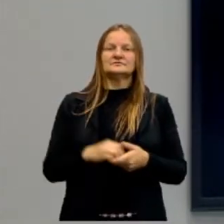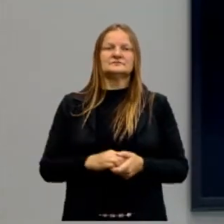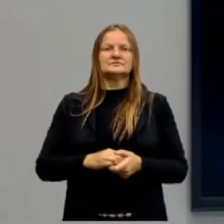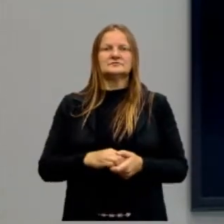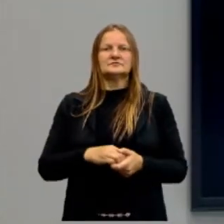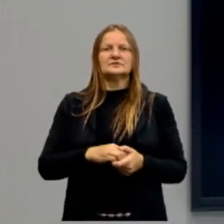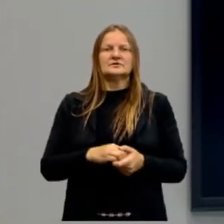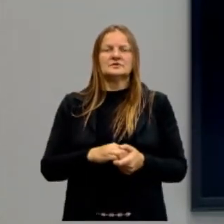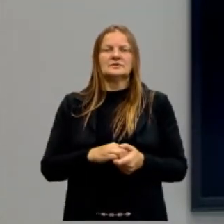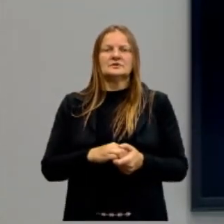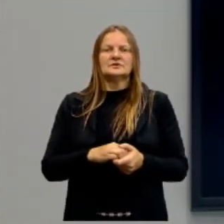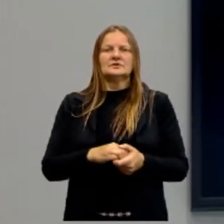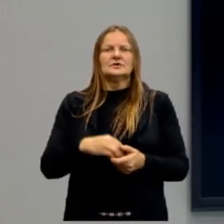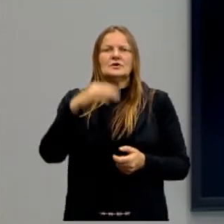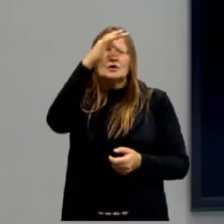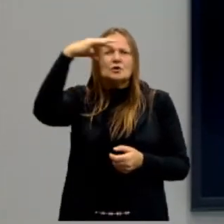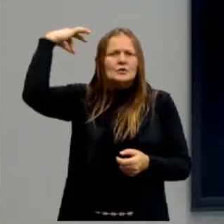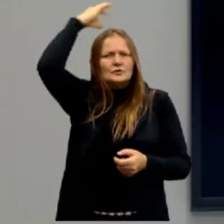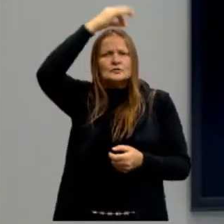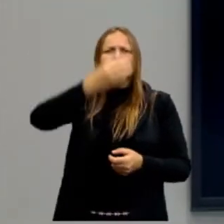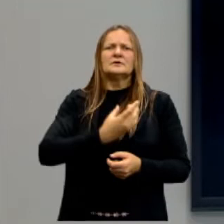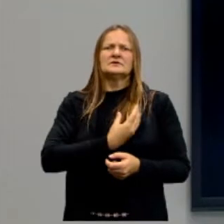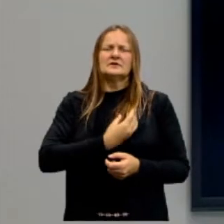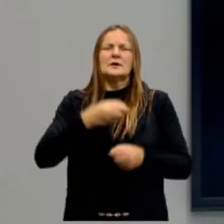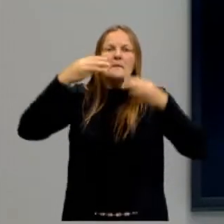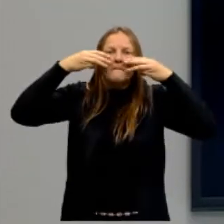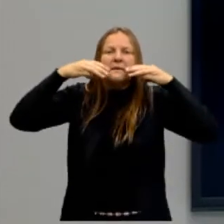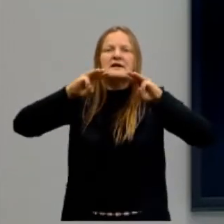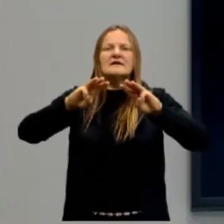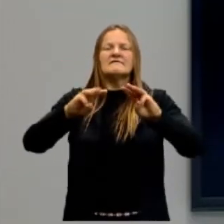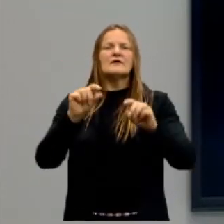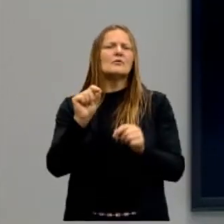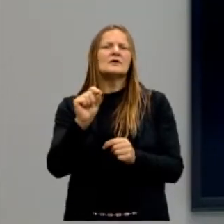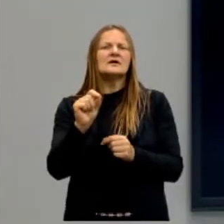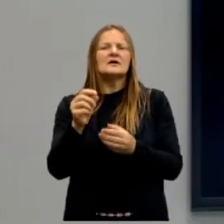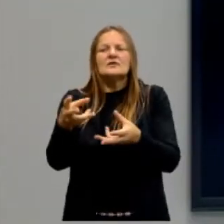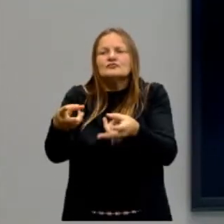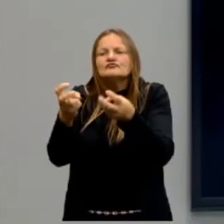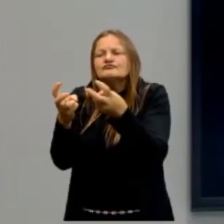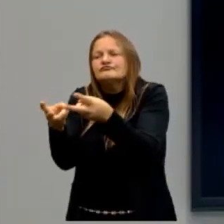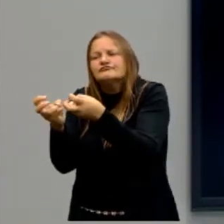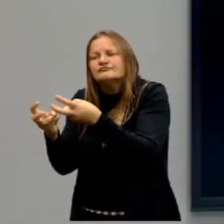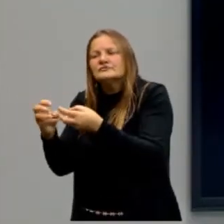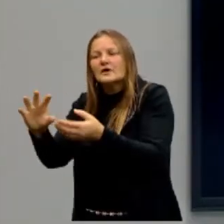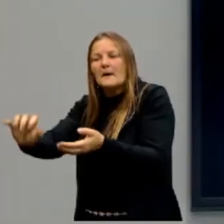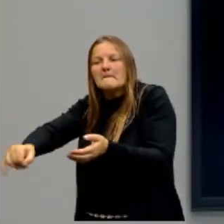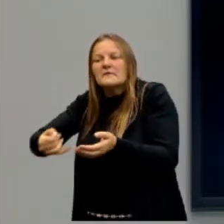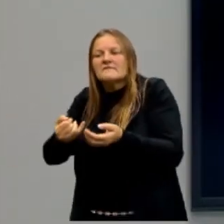Agostinho, Tomás de Aquino, Maquiavel. O que podemos reciclar, tirar deles? Aproveitem-nos.